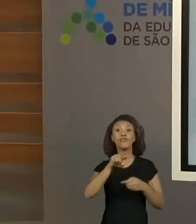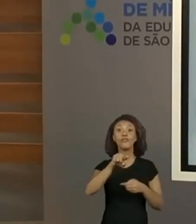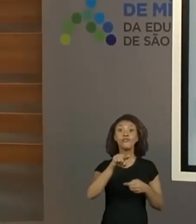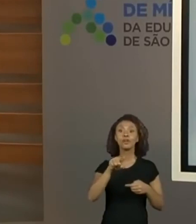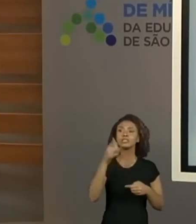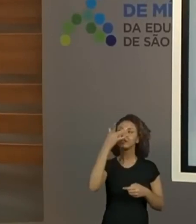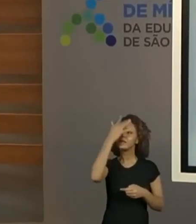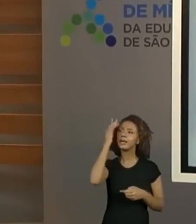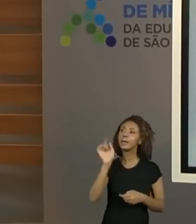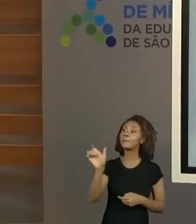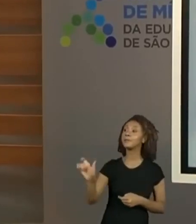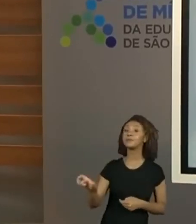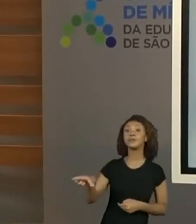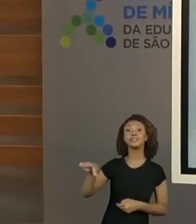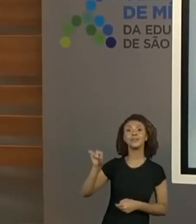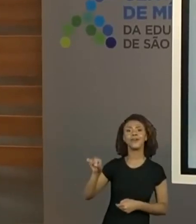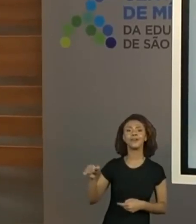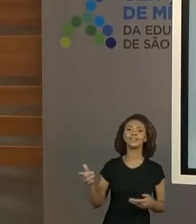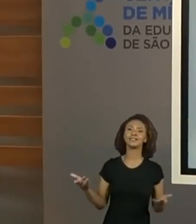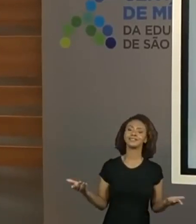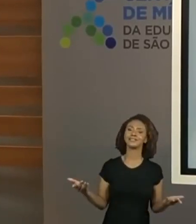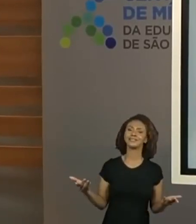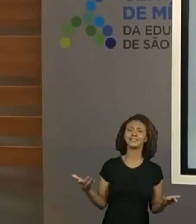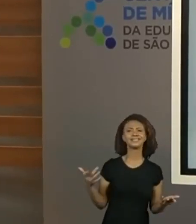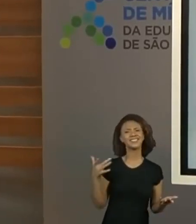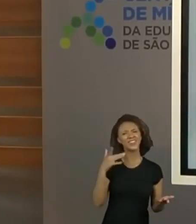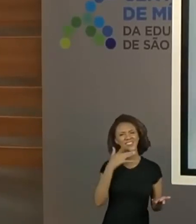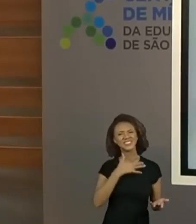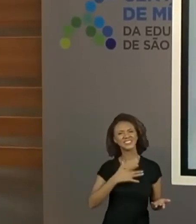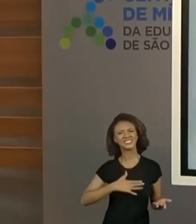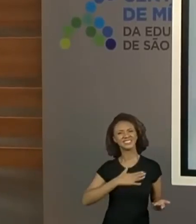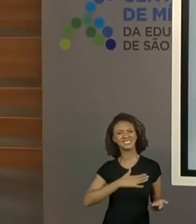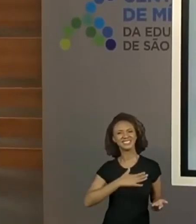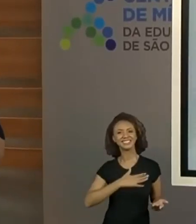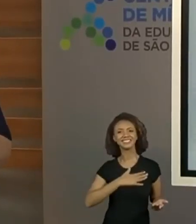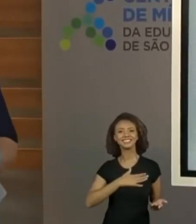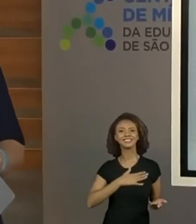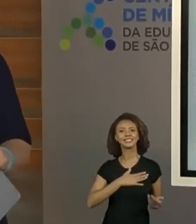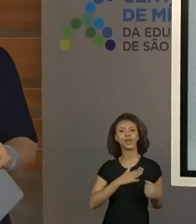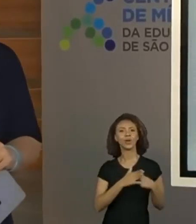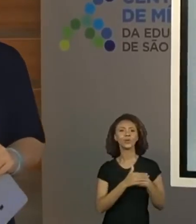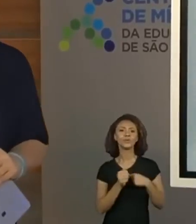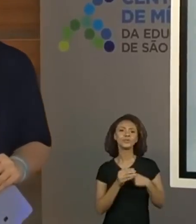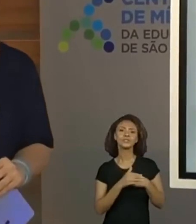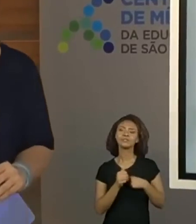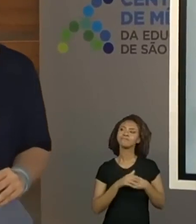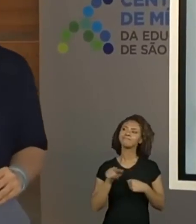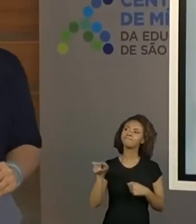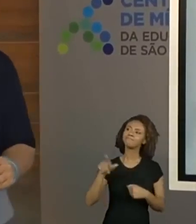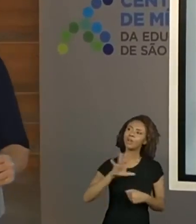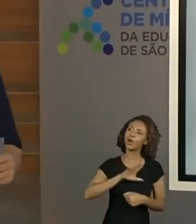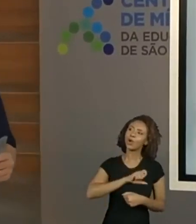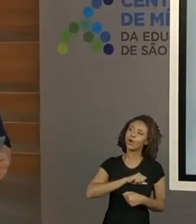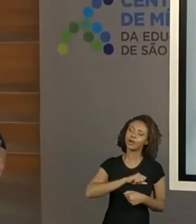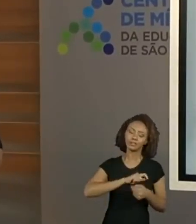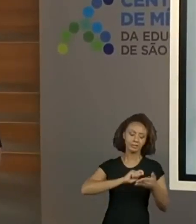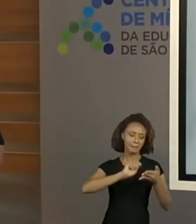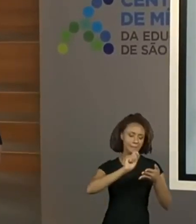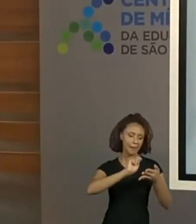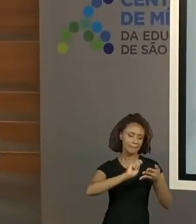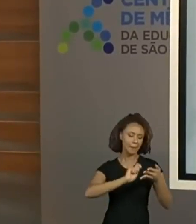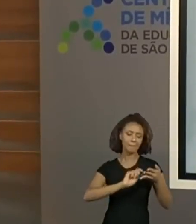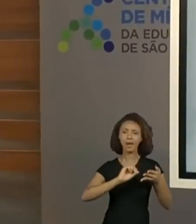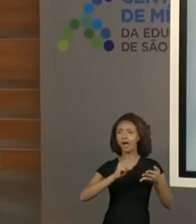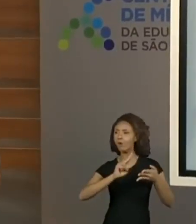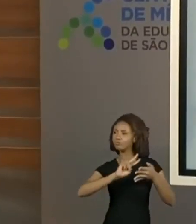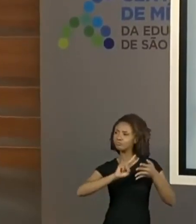pessoa. Olha que coisa gostosa. Nada como fazer algo com muito carinho para quando poder recitar, fazer essa leitura, você faça com aquela